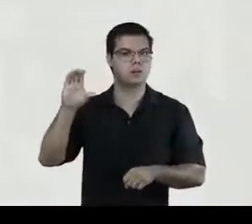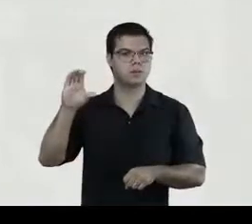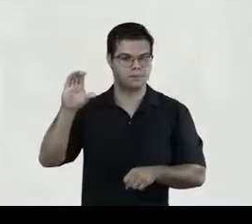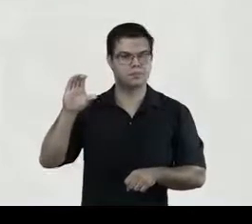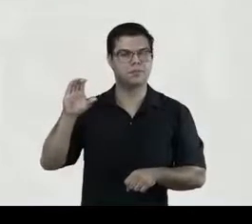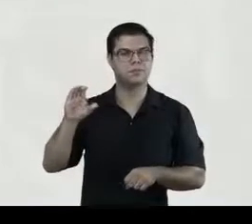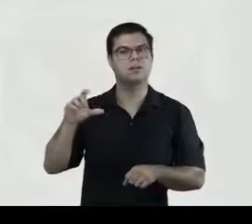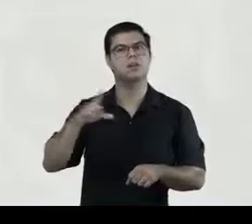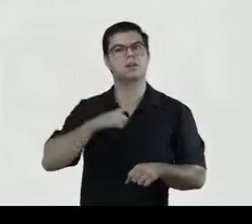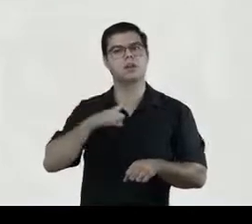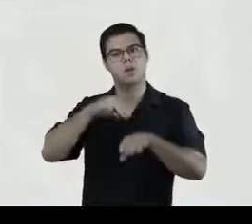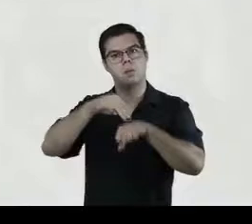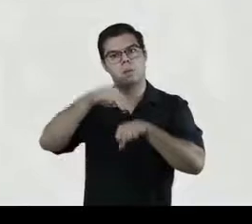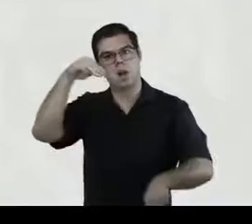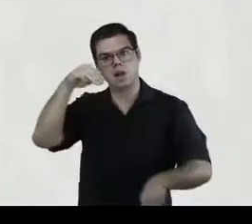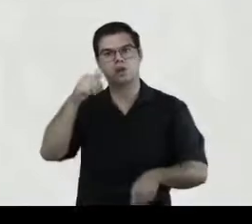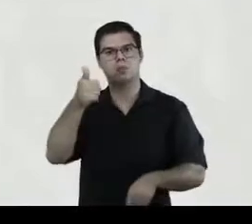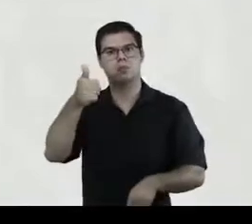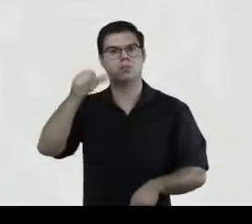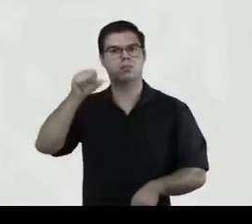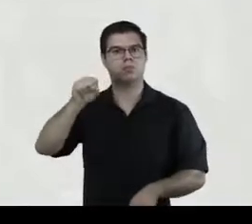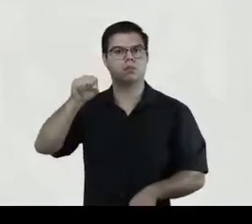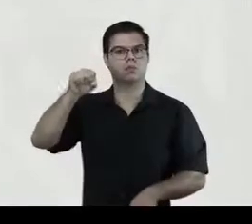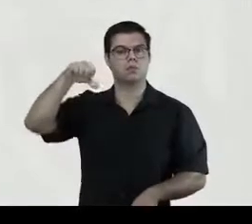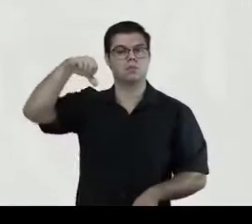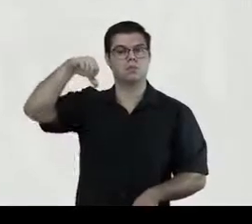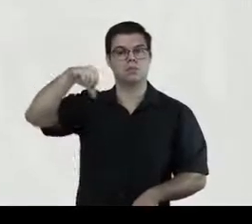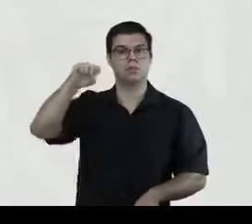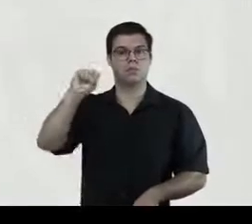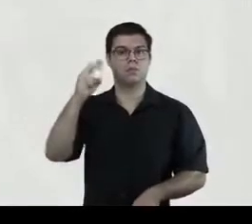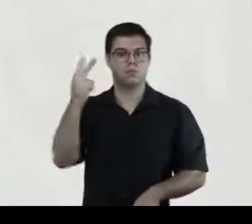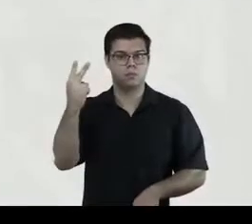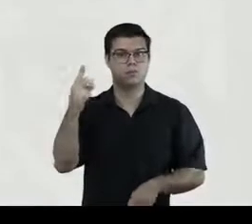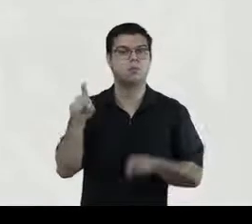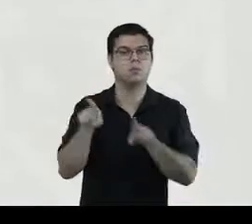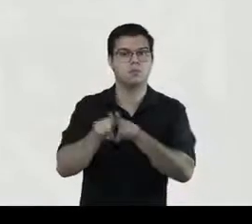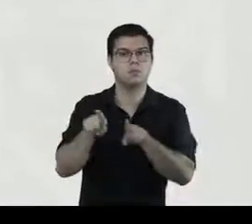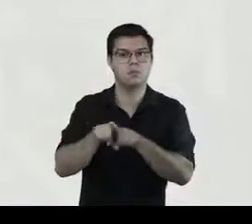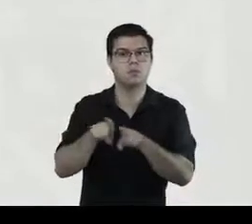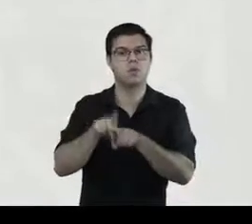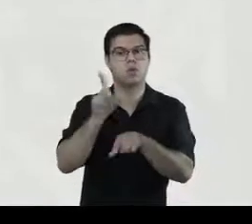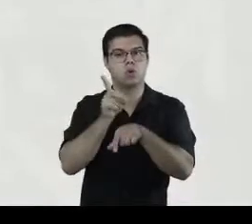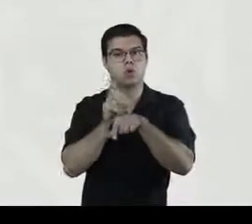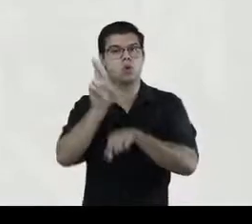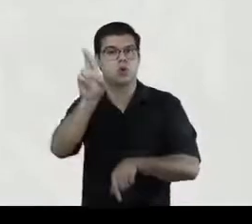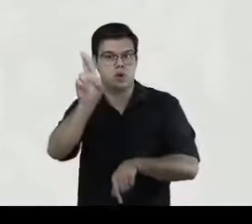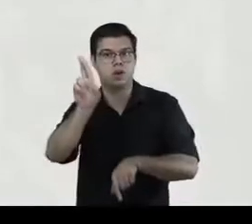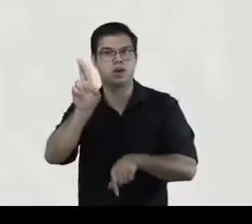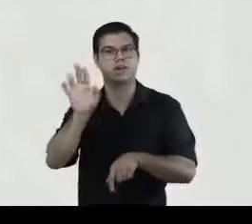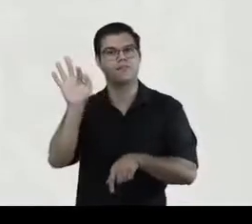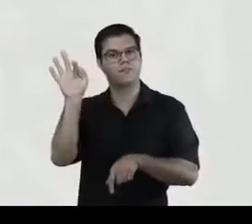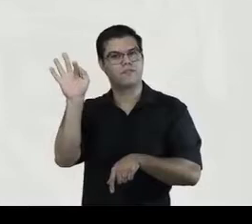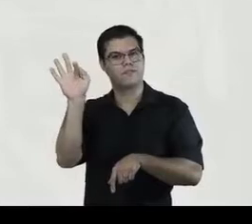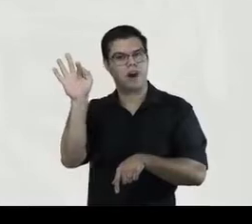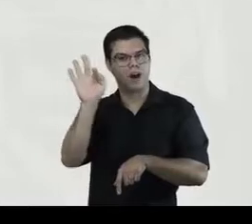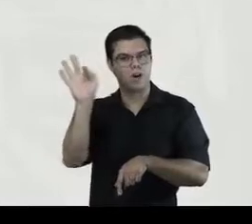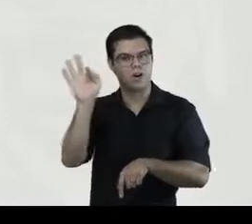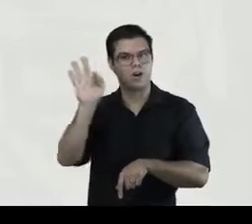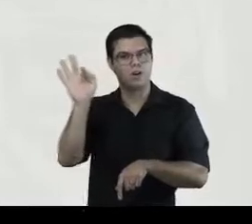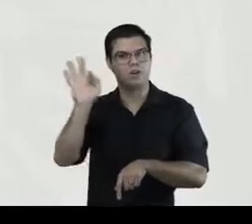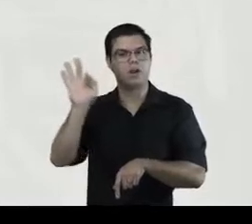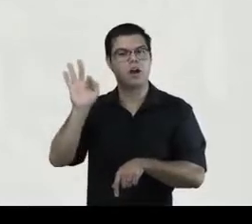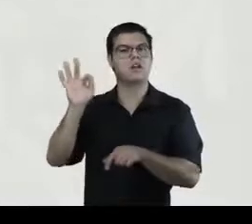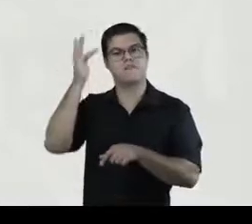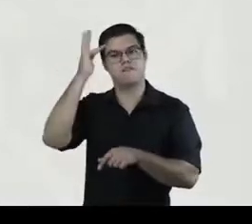em 92 e doutorado em 1999, na área de História Social, na Faculdade de Filosofia, Letras e Ciências